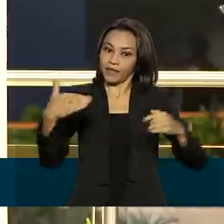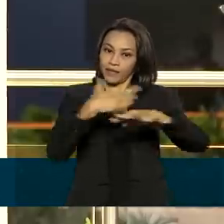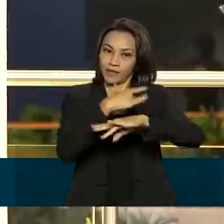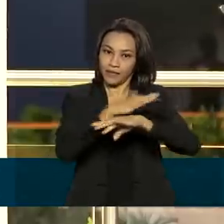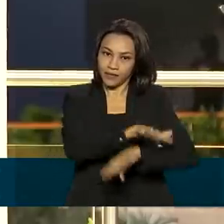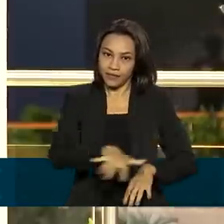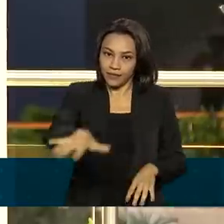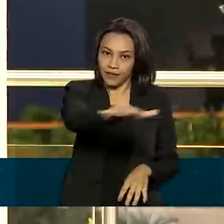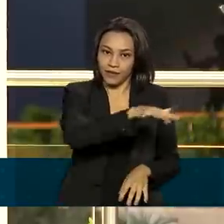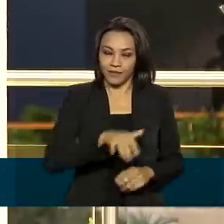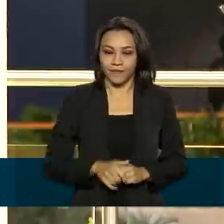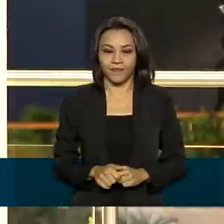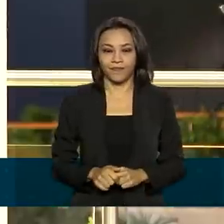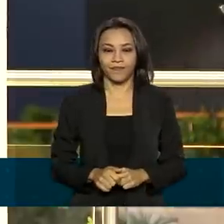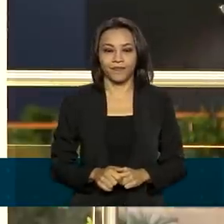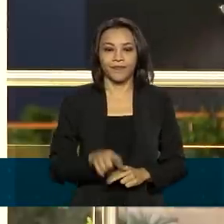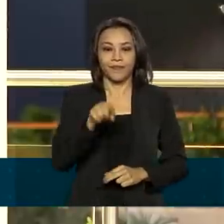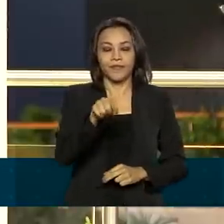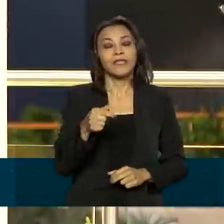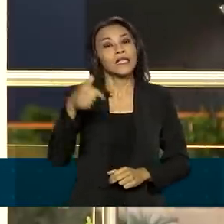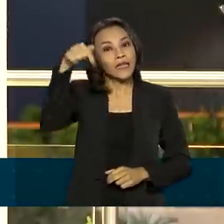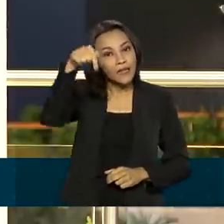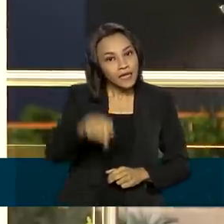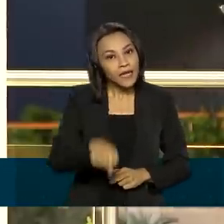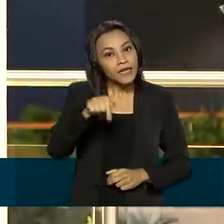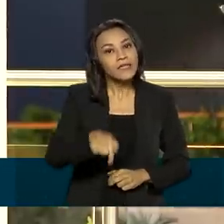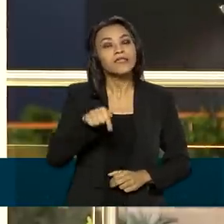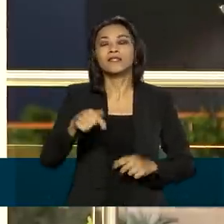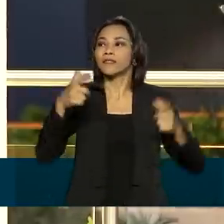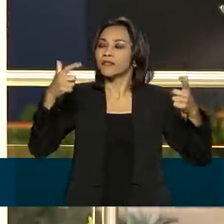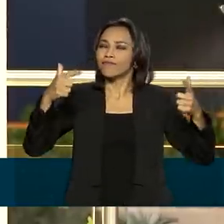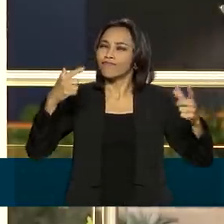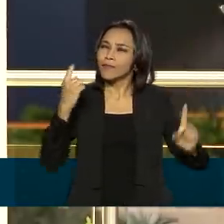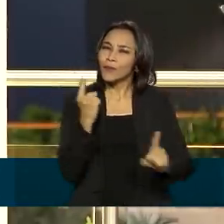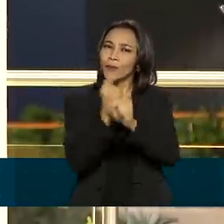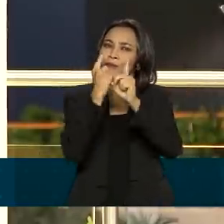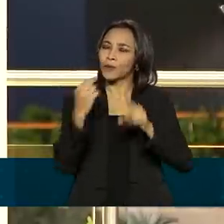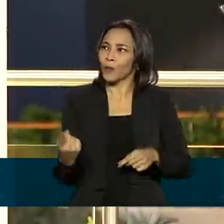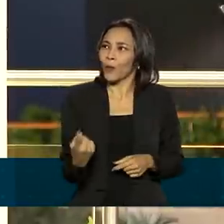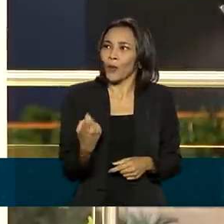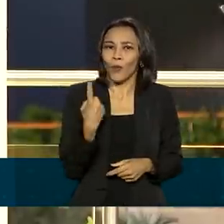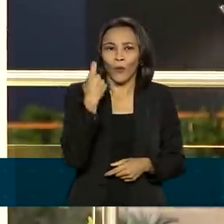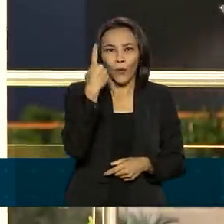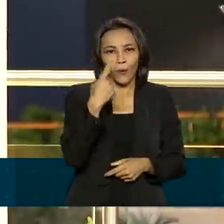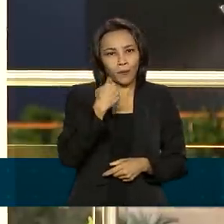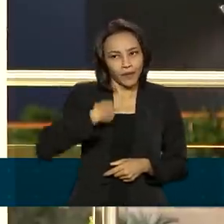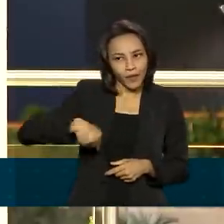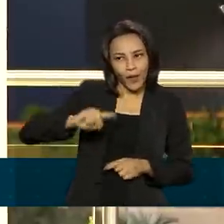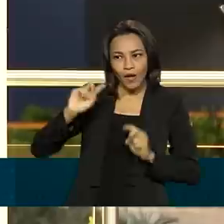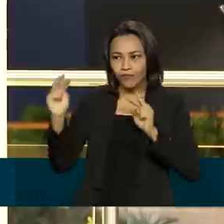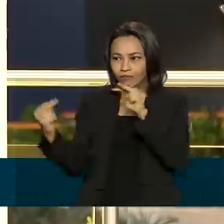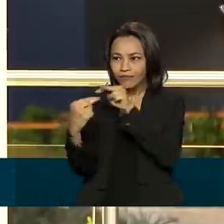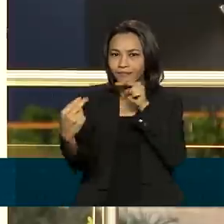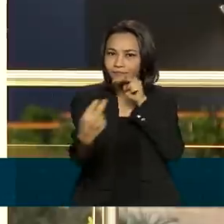exposição, evento ímpar de nos encontrarmos,